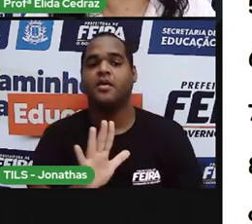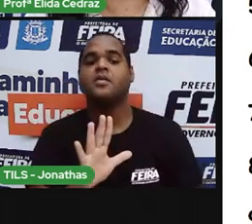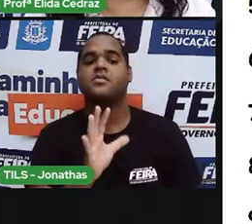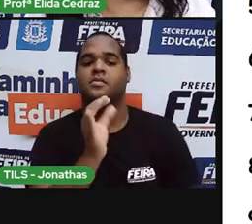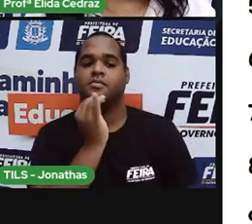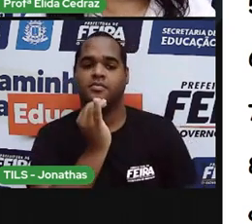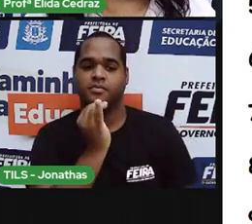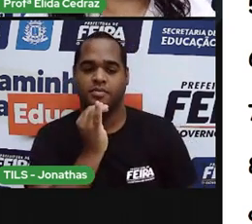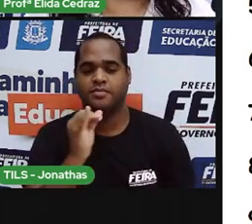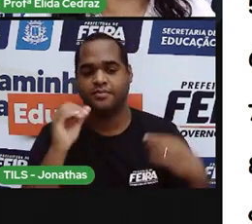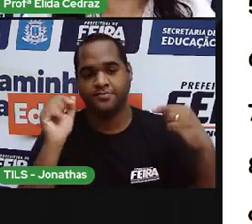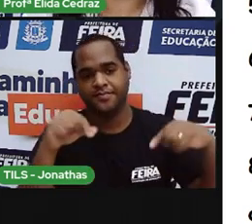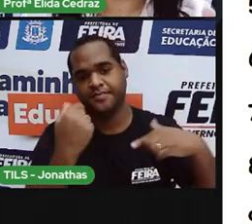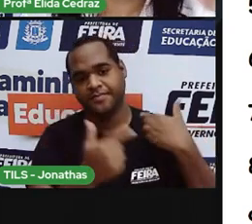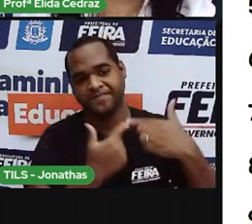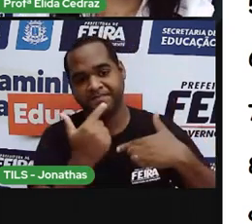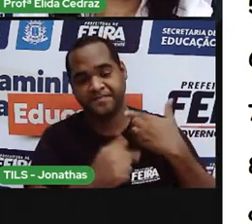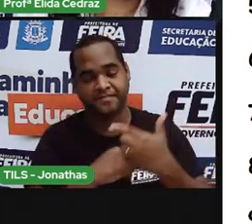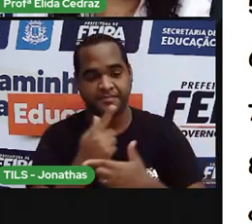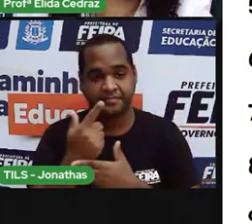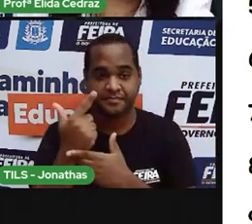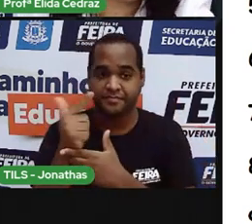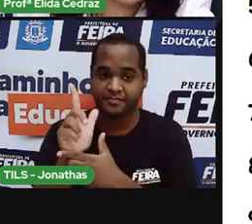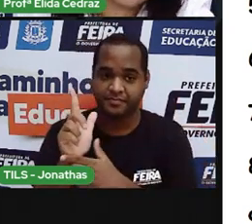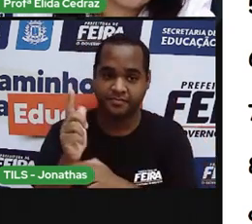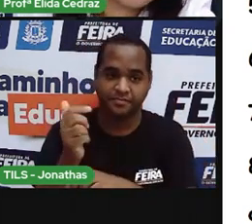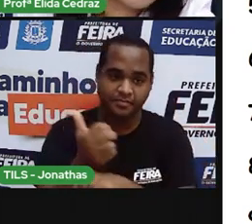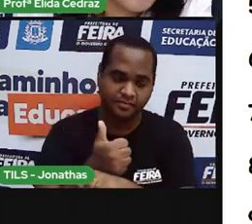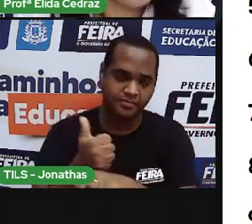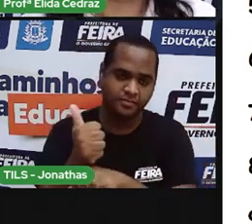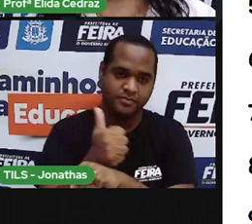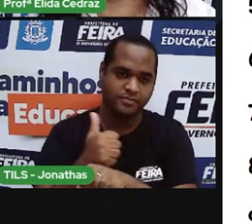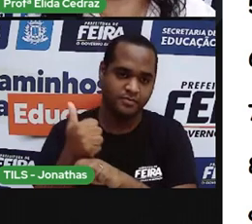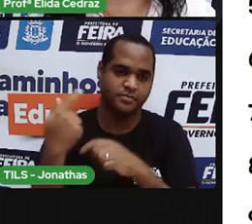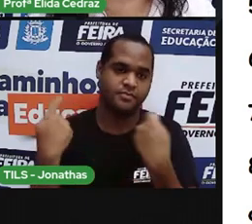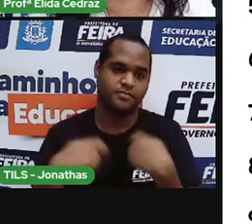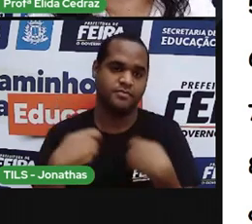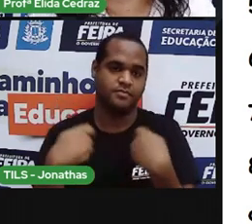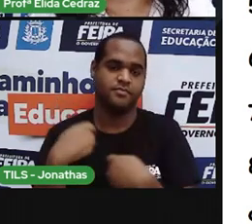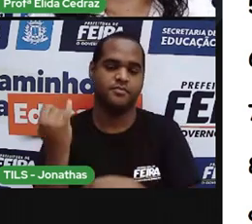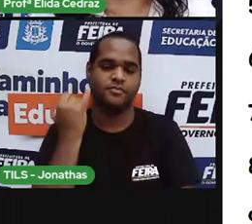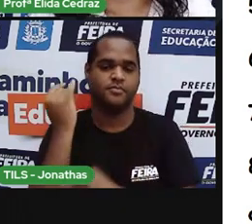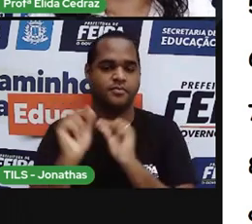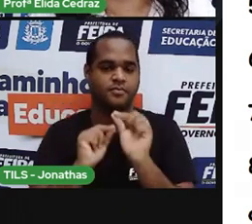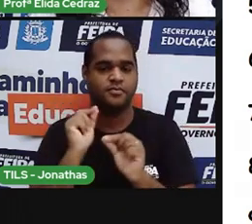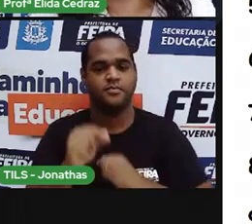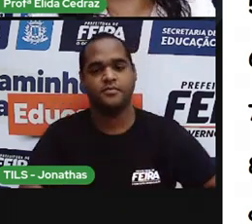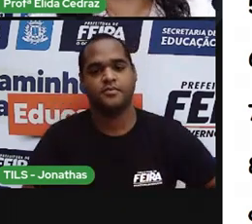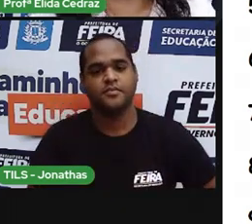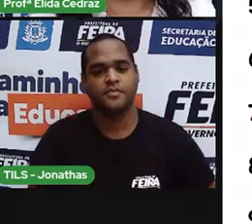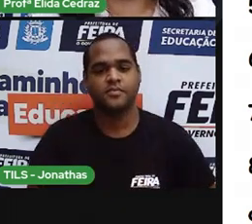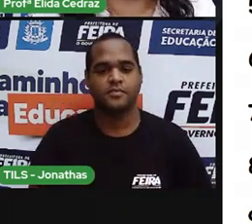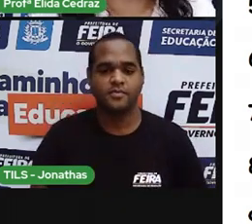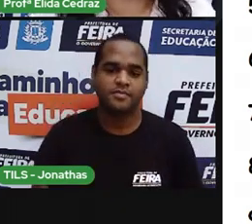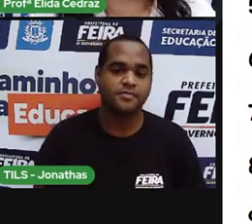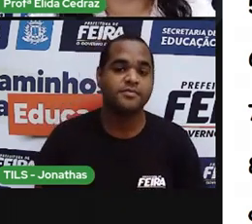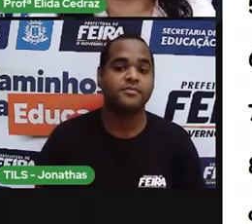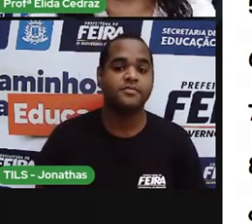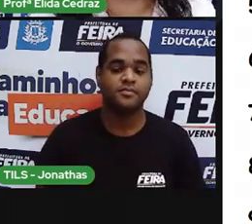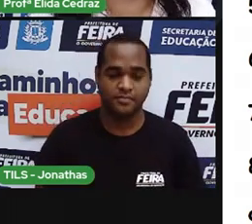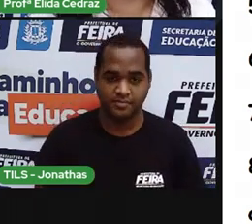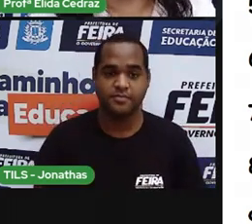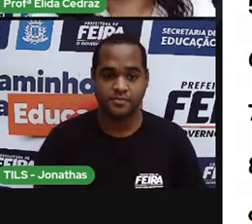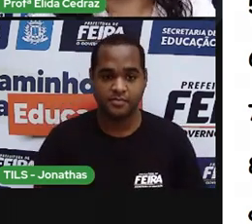para esse trabalho, nós precisamos de todos esses profissionais. Sem eles, esse